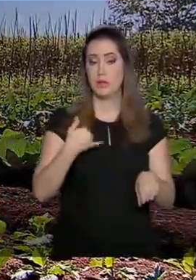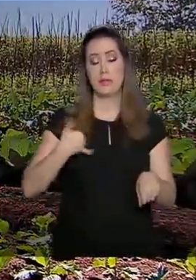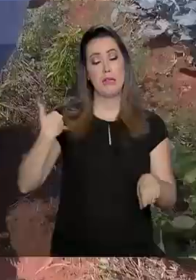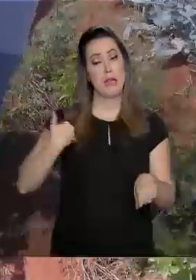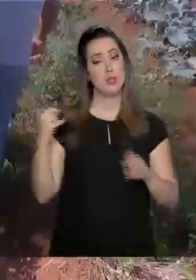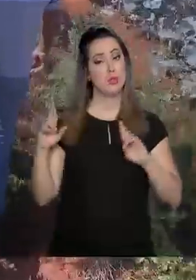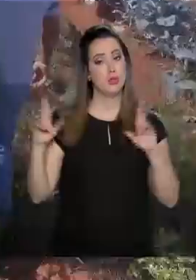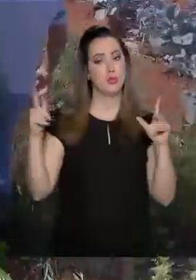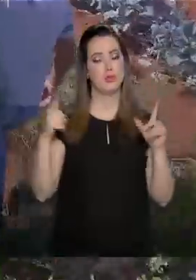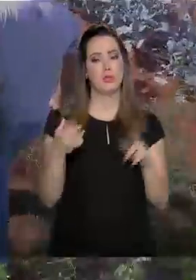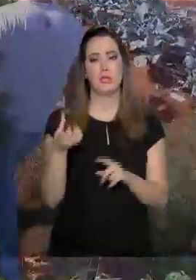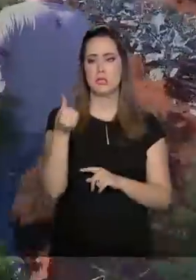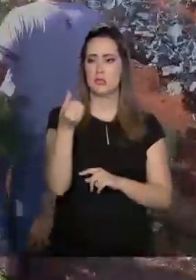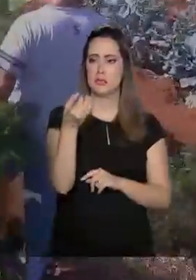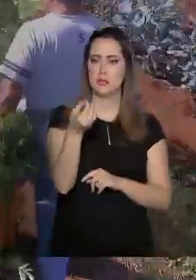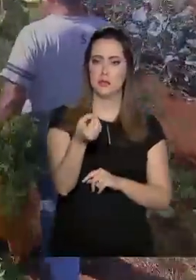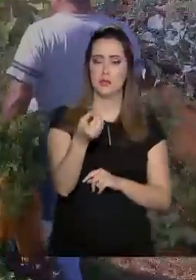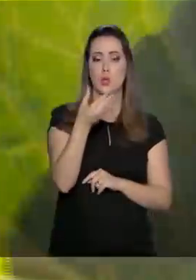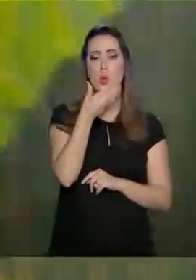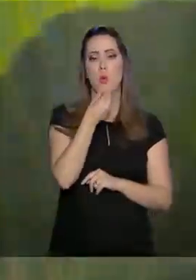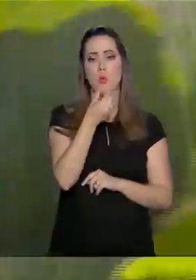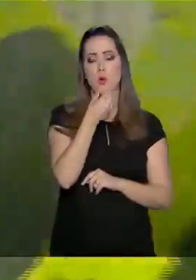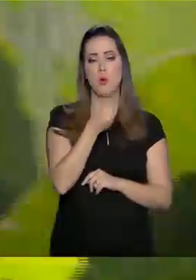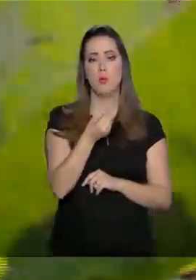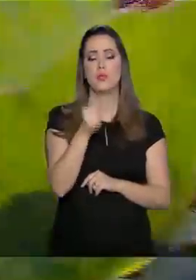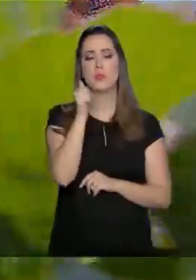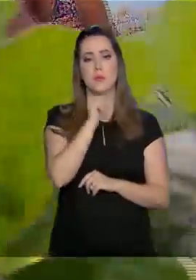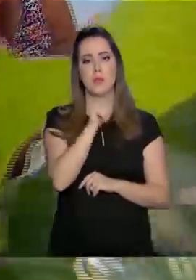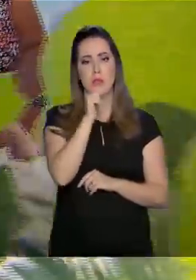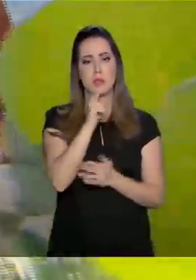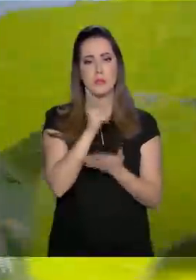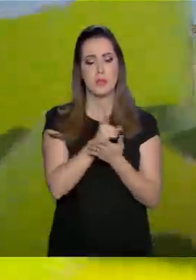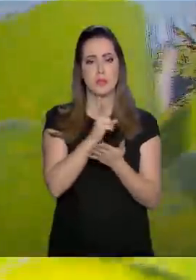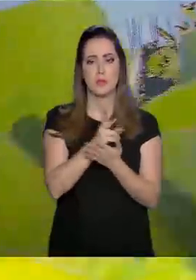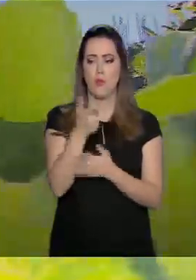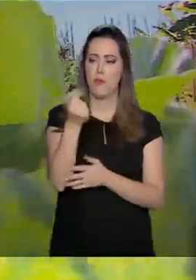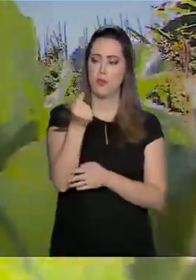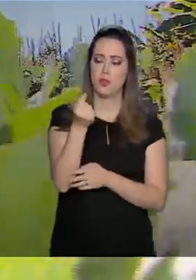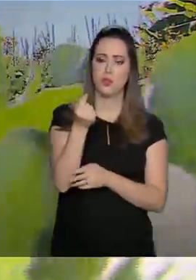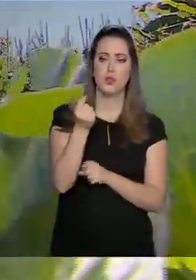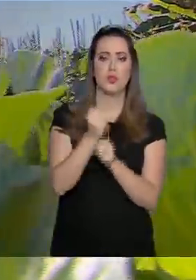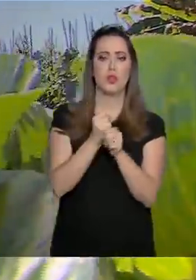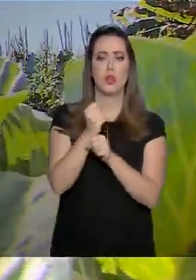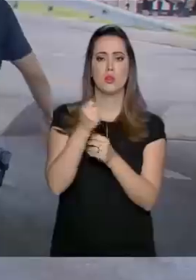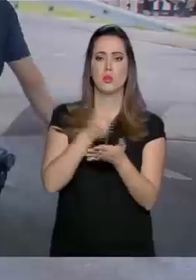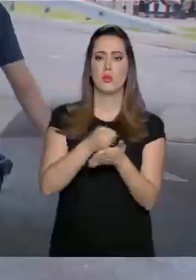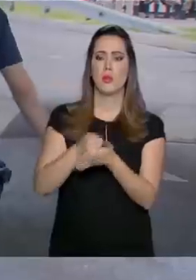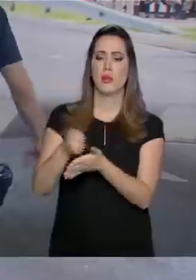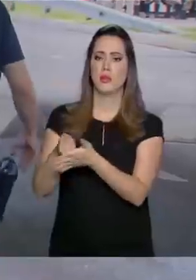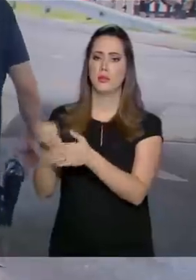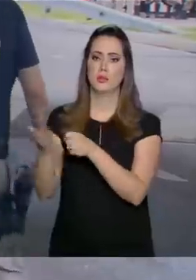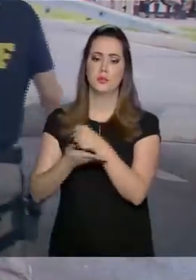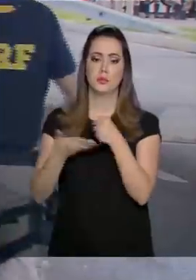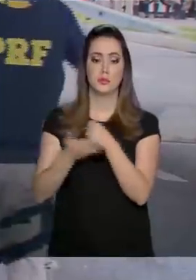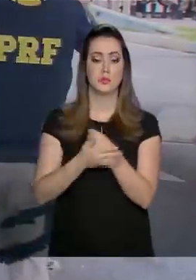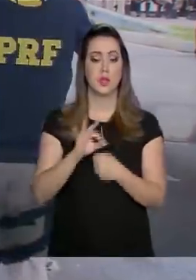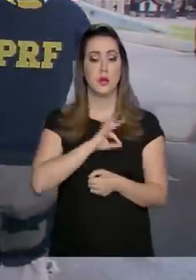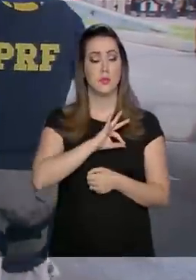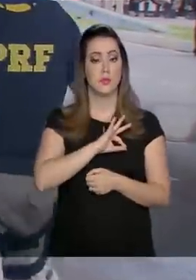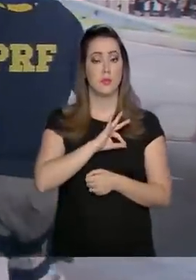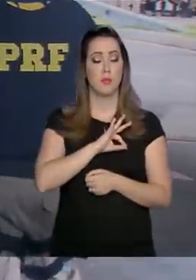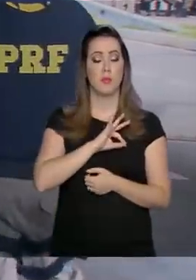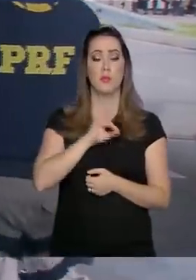aposentadoria, de 60 anos para homens e mulheres, com 20 anos de contribuição mínima. Os policiais civis,